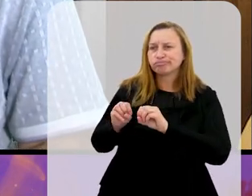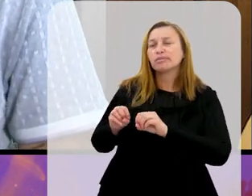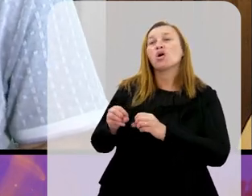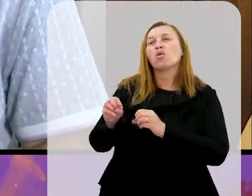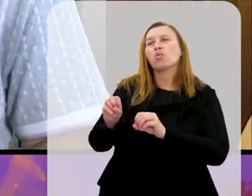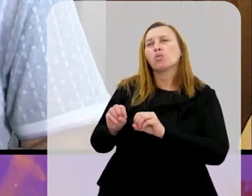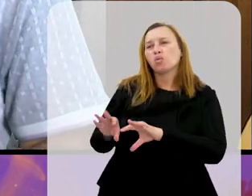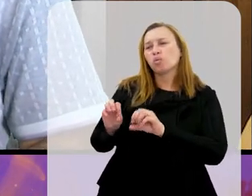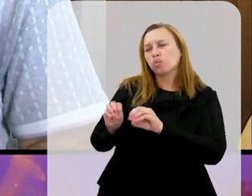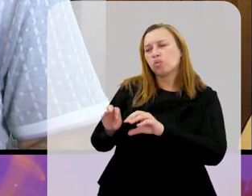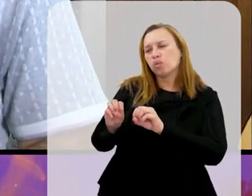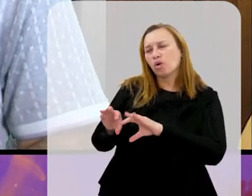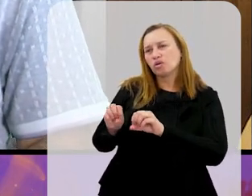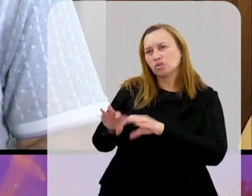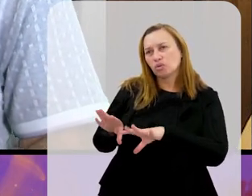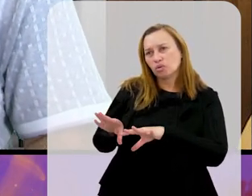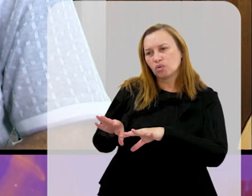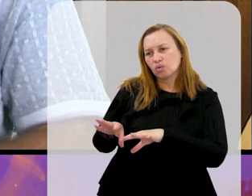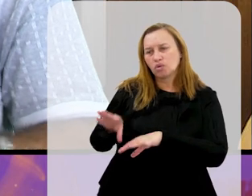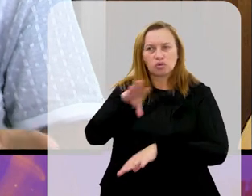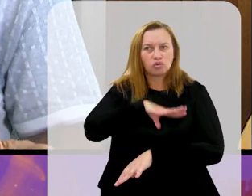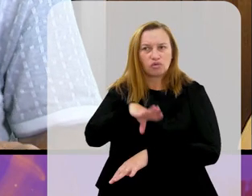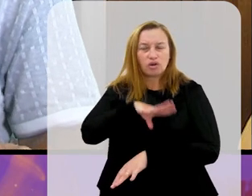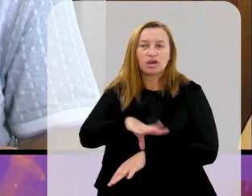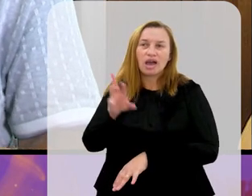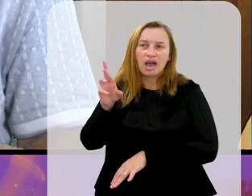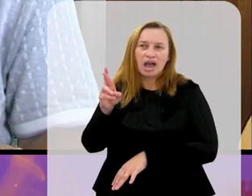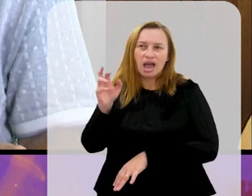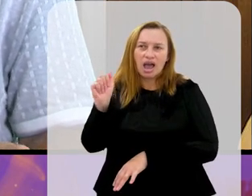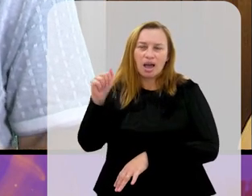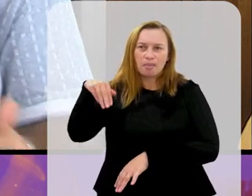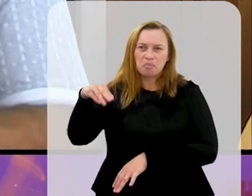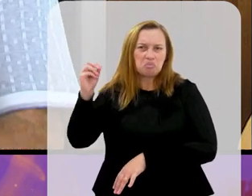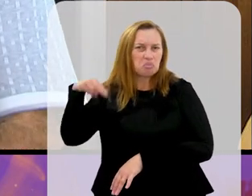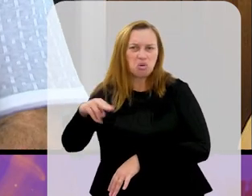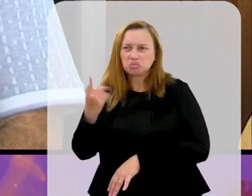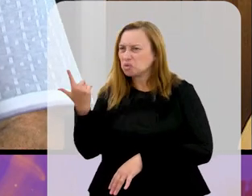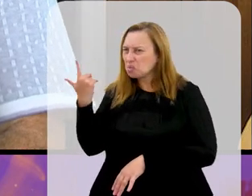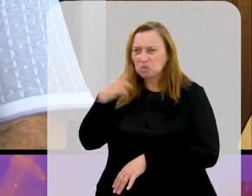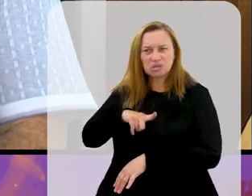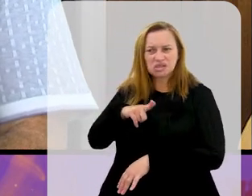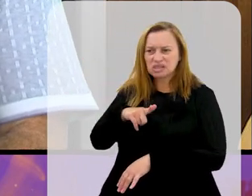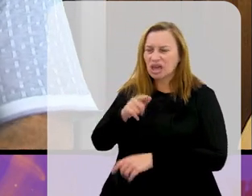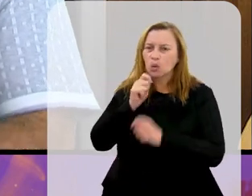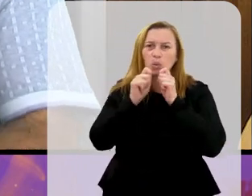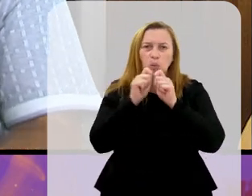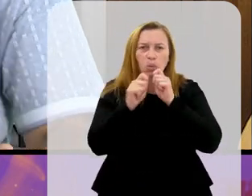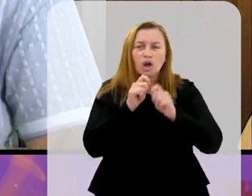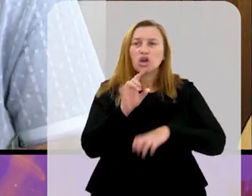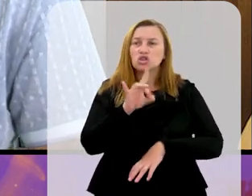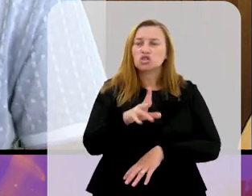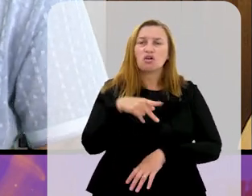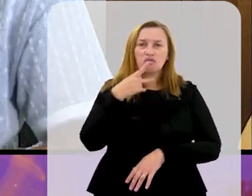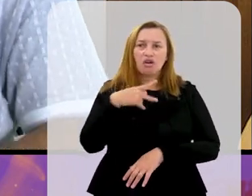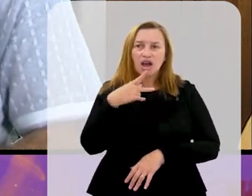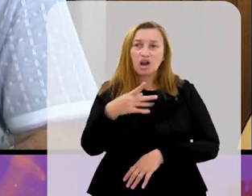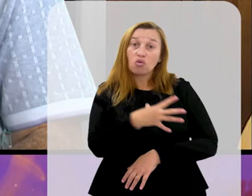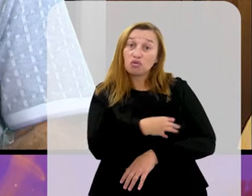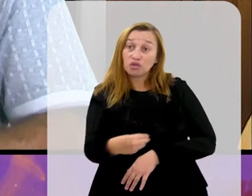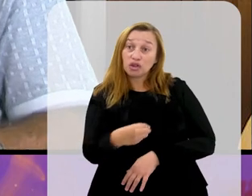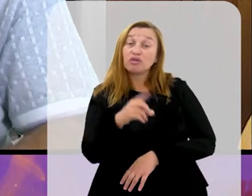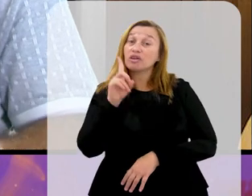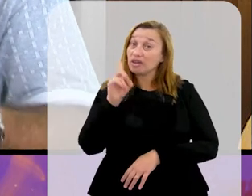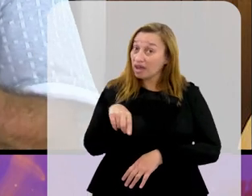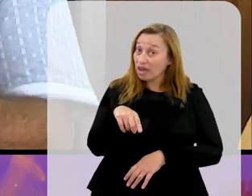do Vasco, Ramon Dias, ele não concede entrevista depois dos jogos. Quem tem falado é o filho